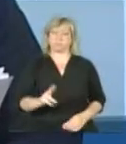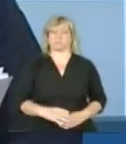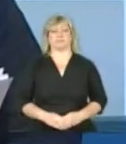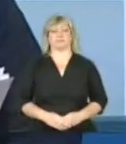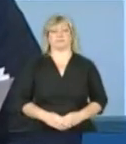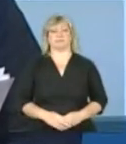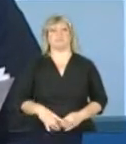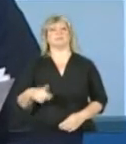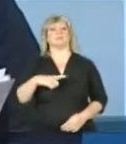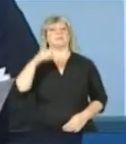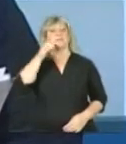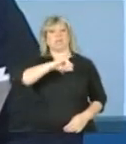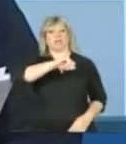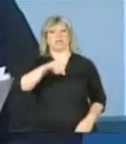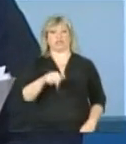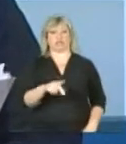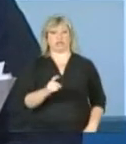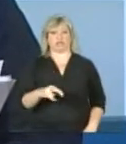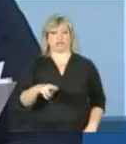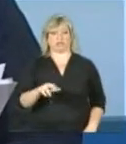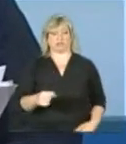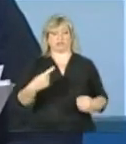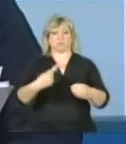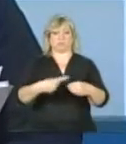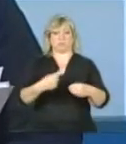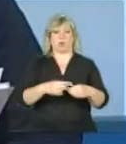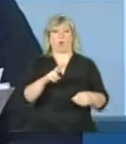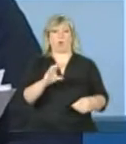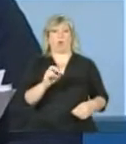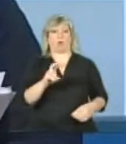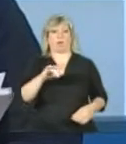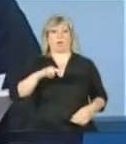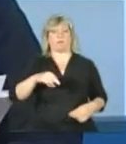Jandira Tapajós, de Ariquemes, em Roraima.